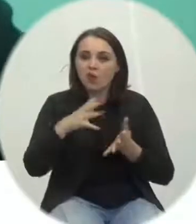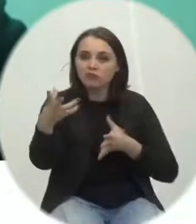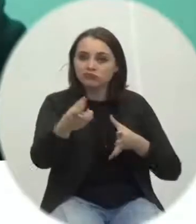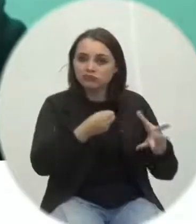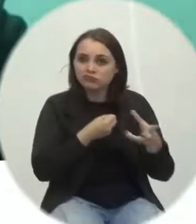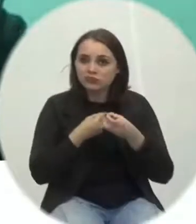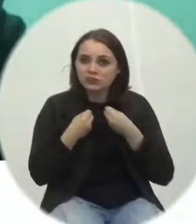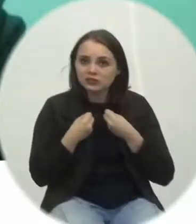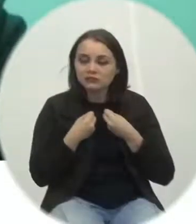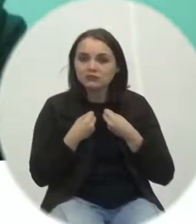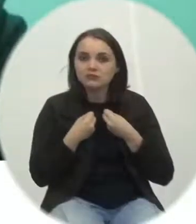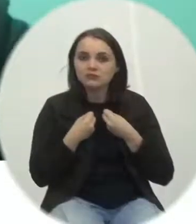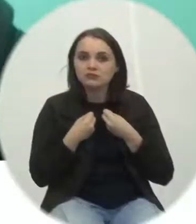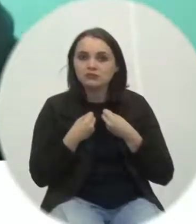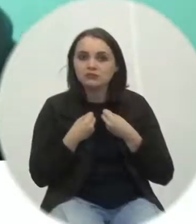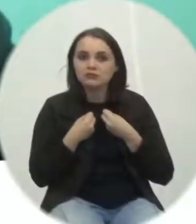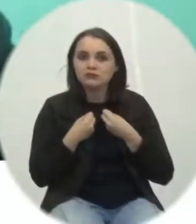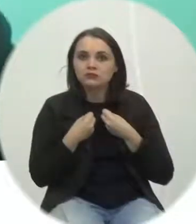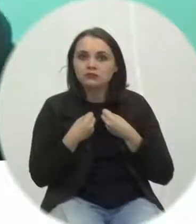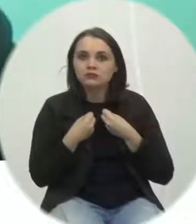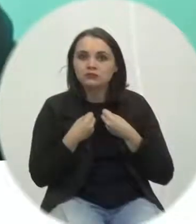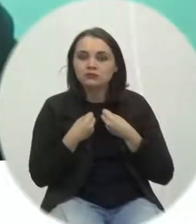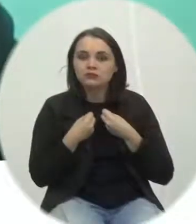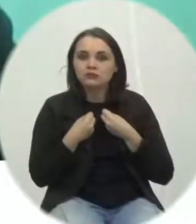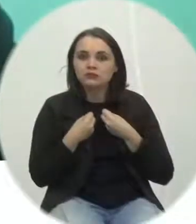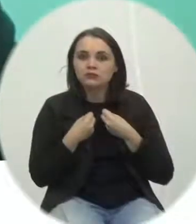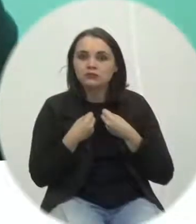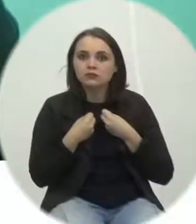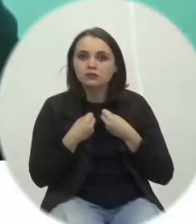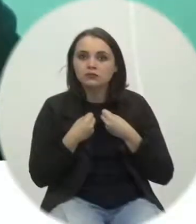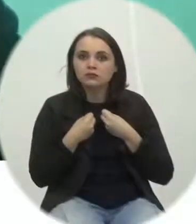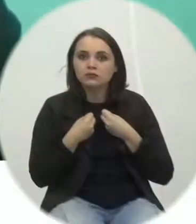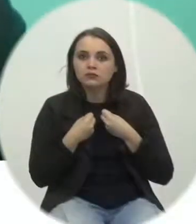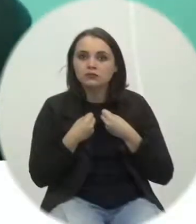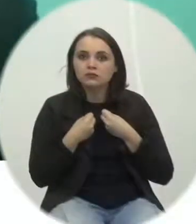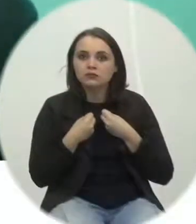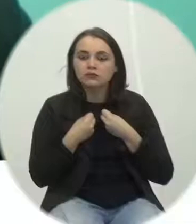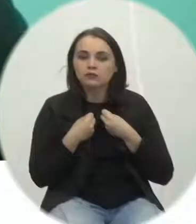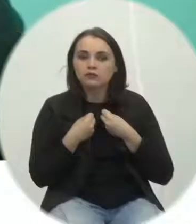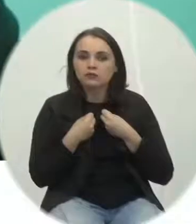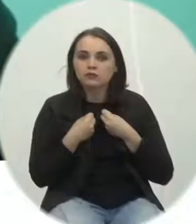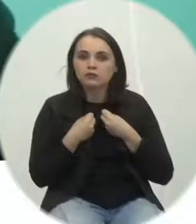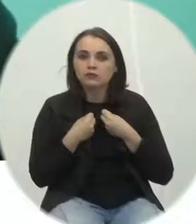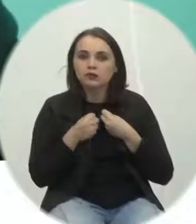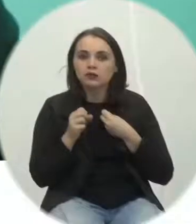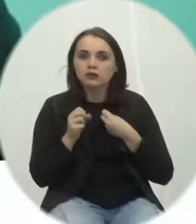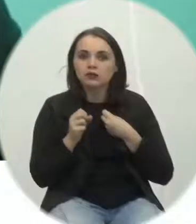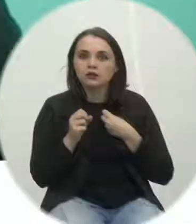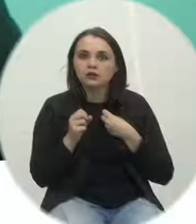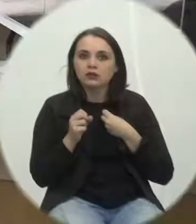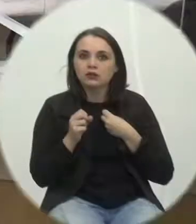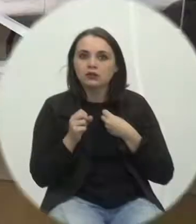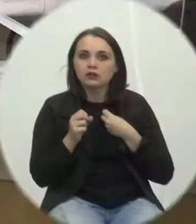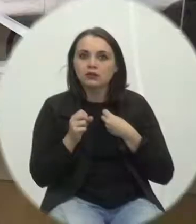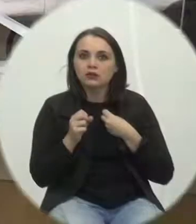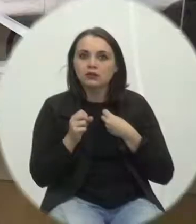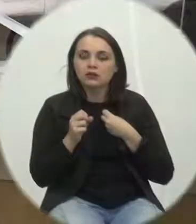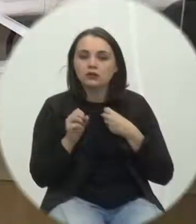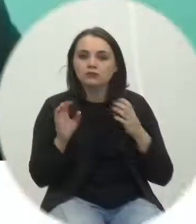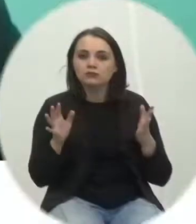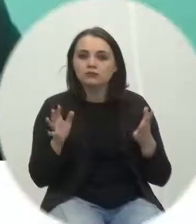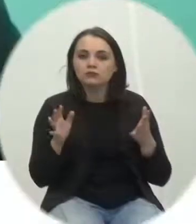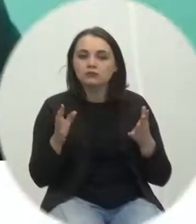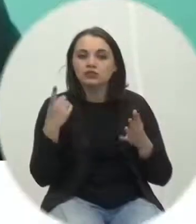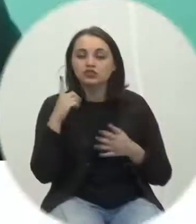secretário por favor se atém ao requerimento por favor sim mas é sobre o requerimento presidente dia 23 de fevereiro